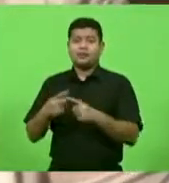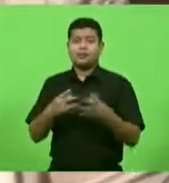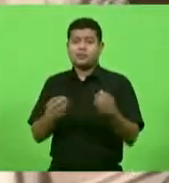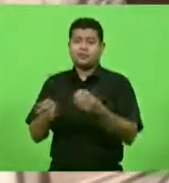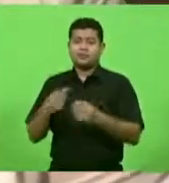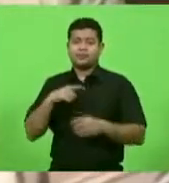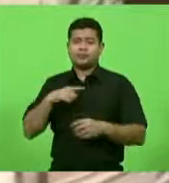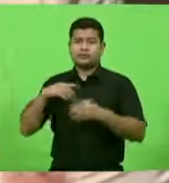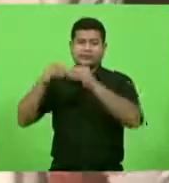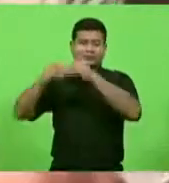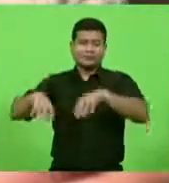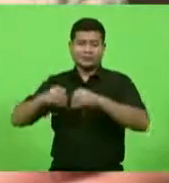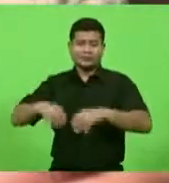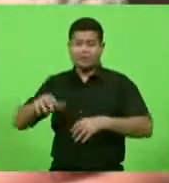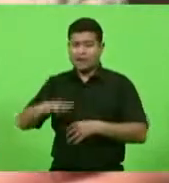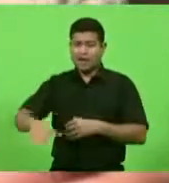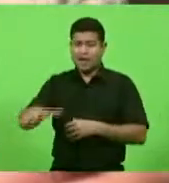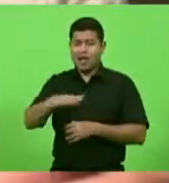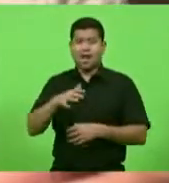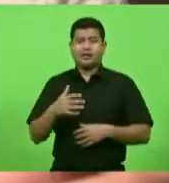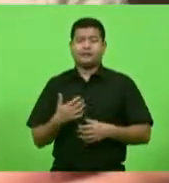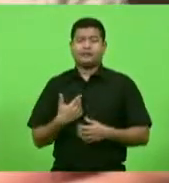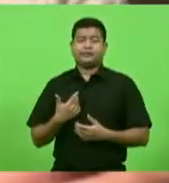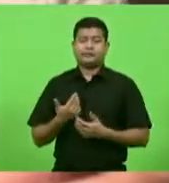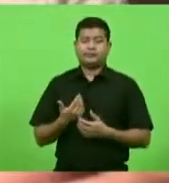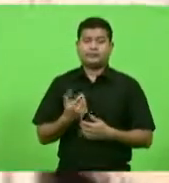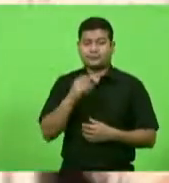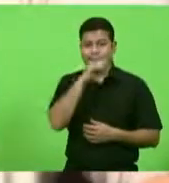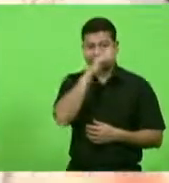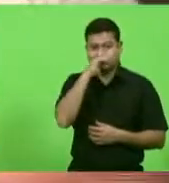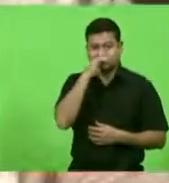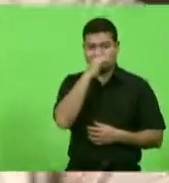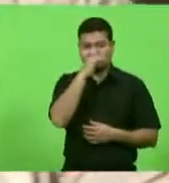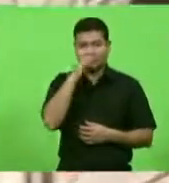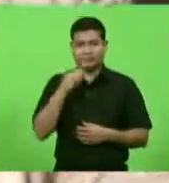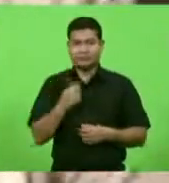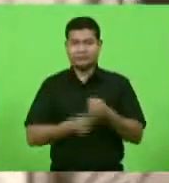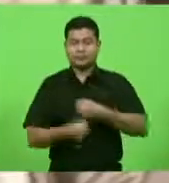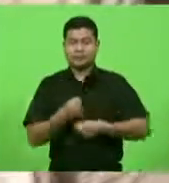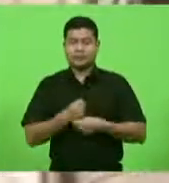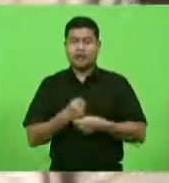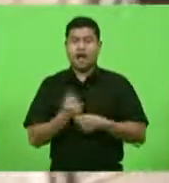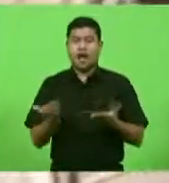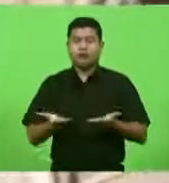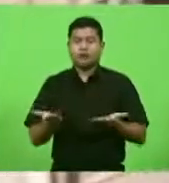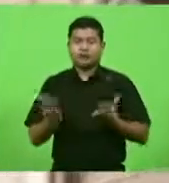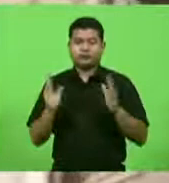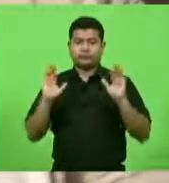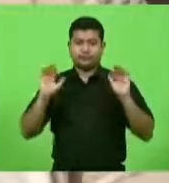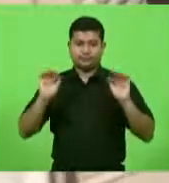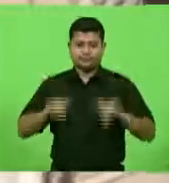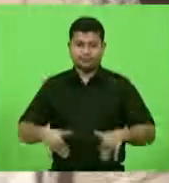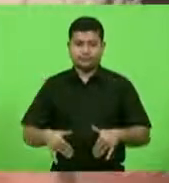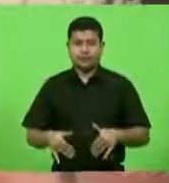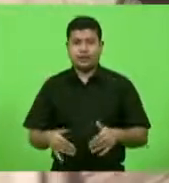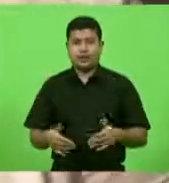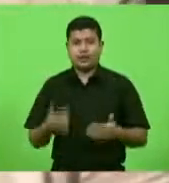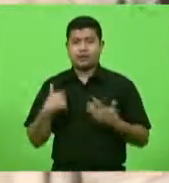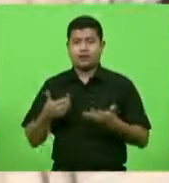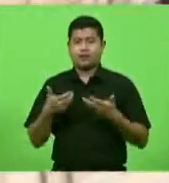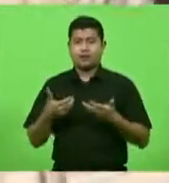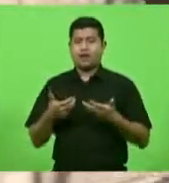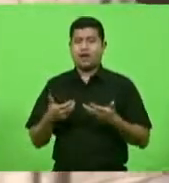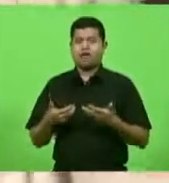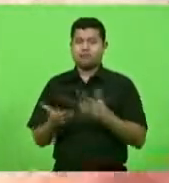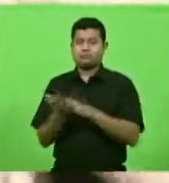setores econômicos têm vivido o último eu também quero enaltecer a figura do secretário André que